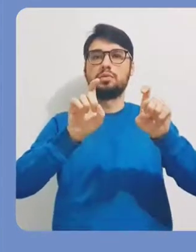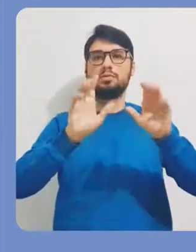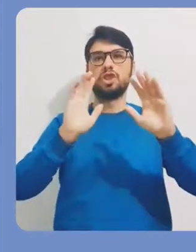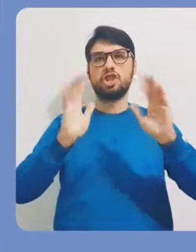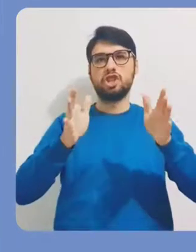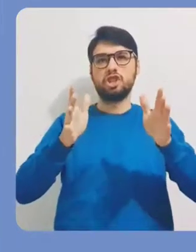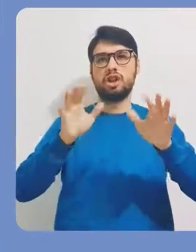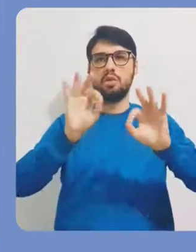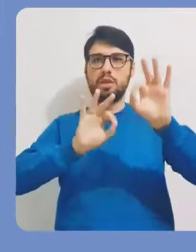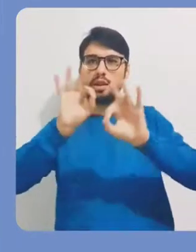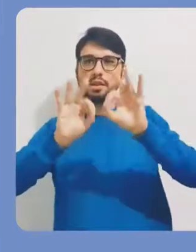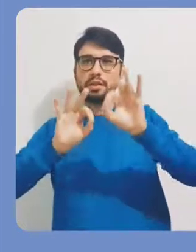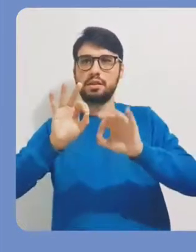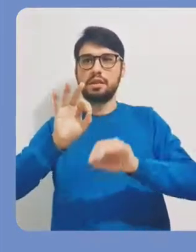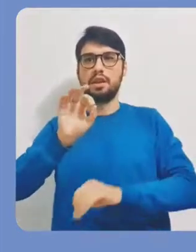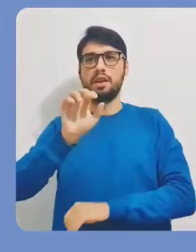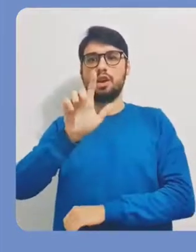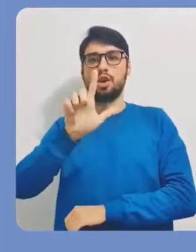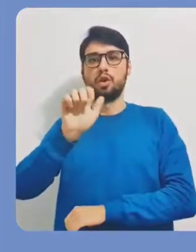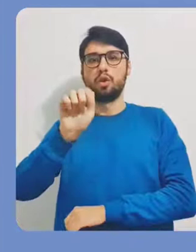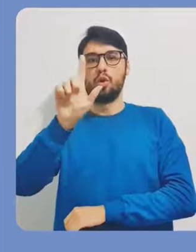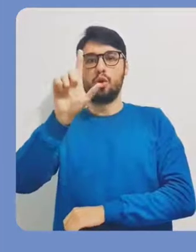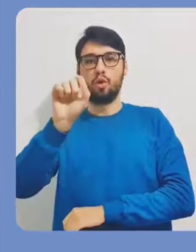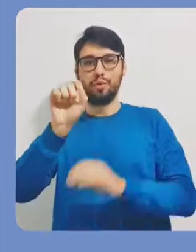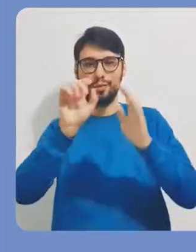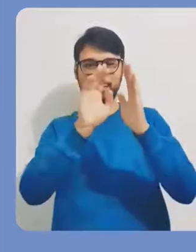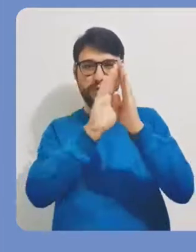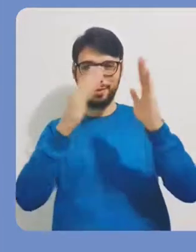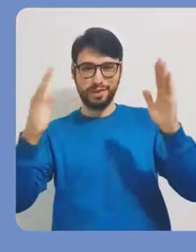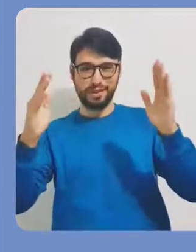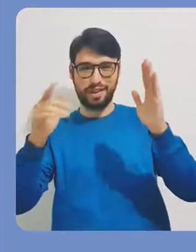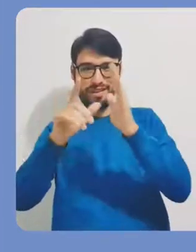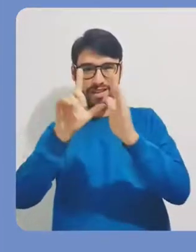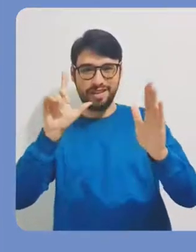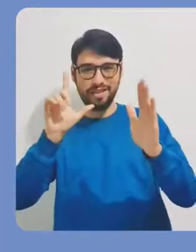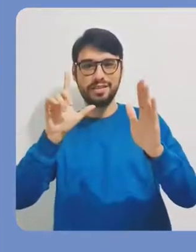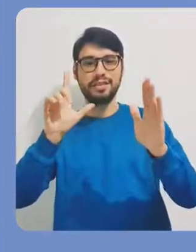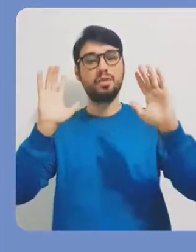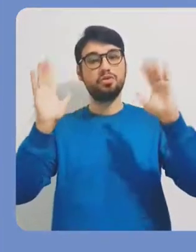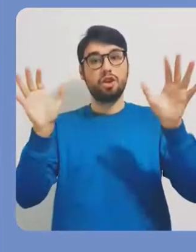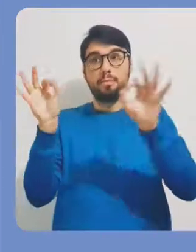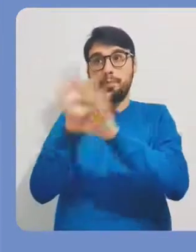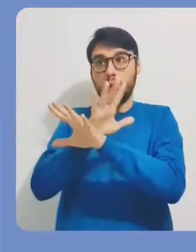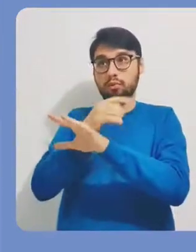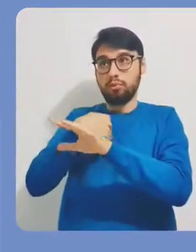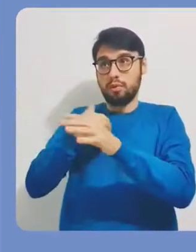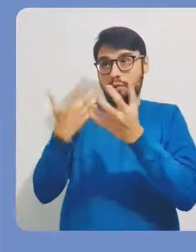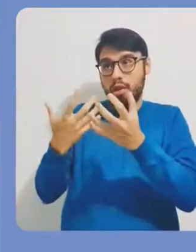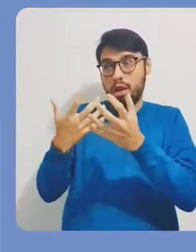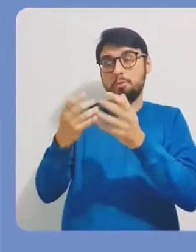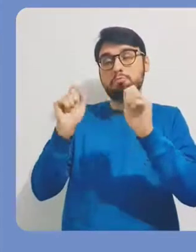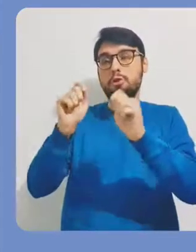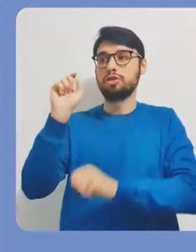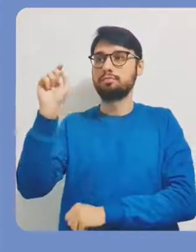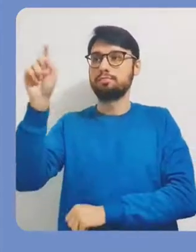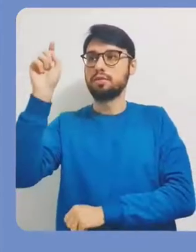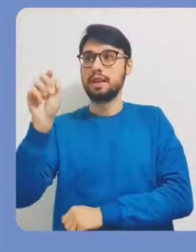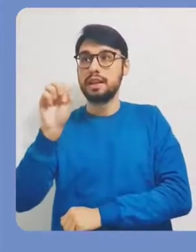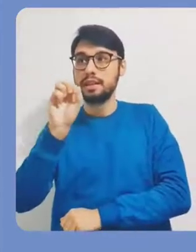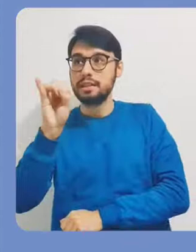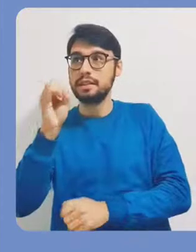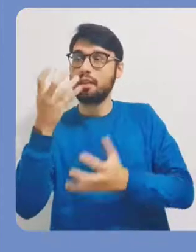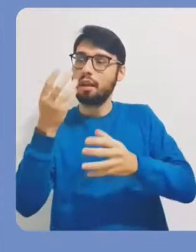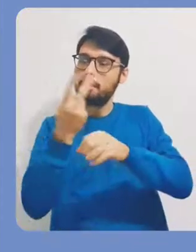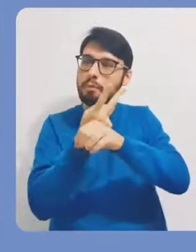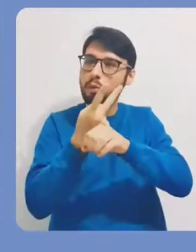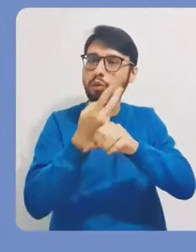arquivo do seu computador. Então, aqui, como eu já incluí uma imagem de logo, ela vai aparecer aqui na minha biblioteca de mídias. Caso